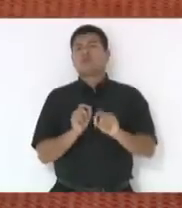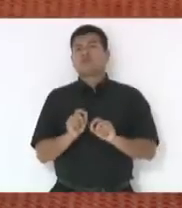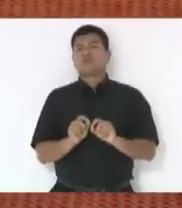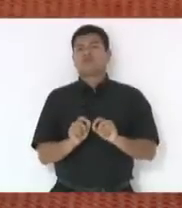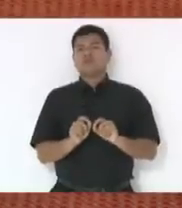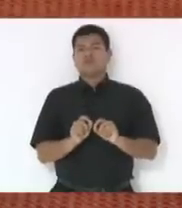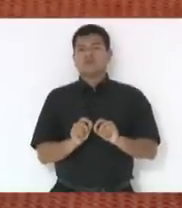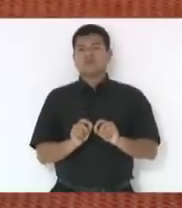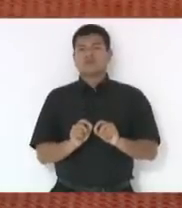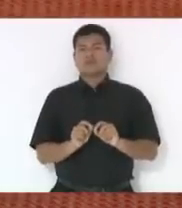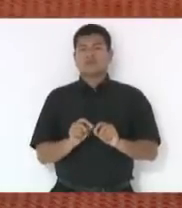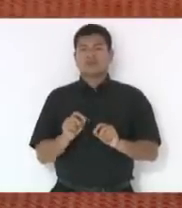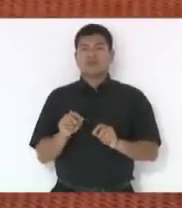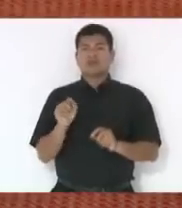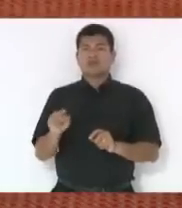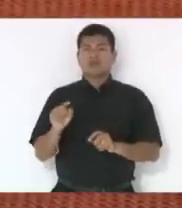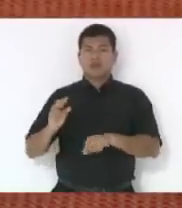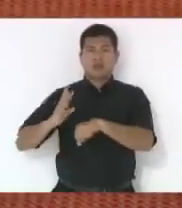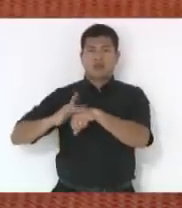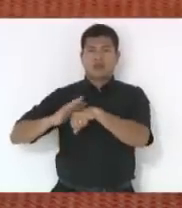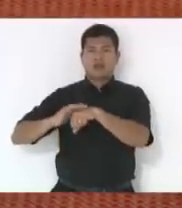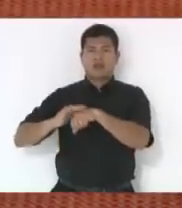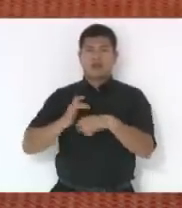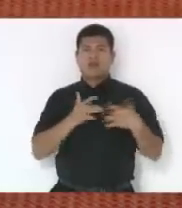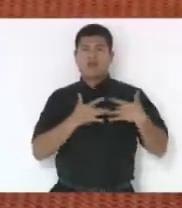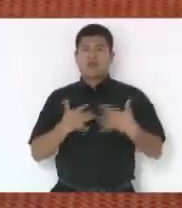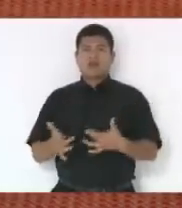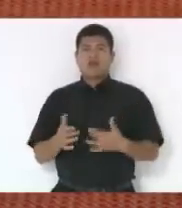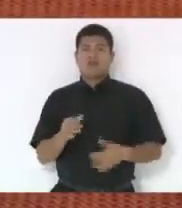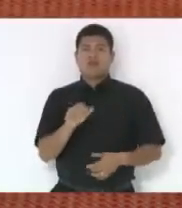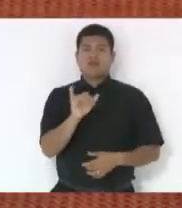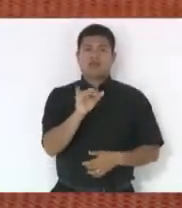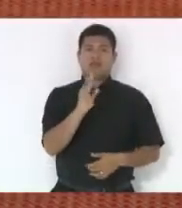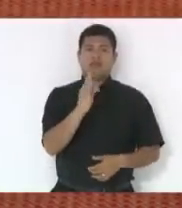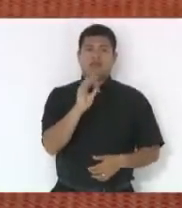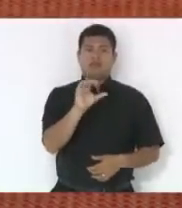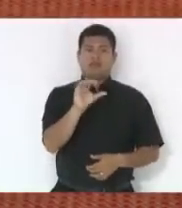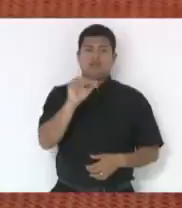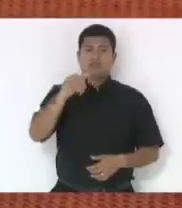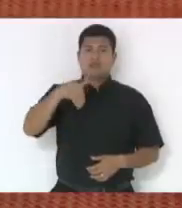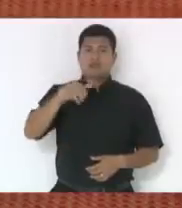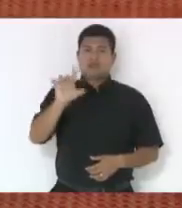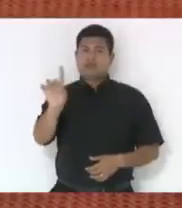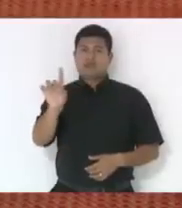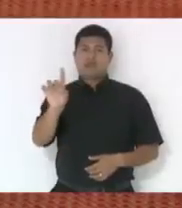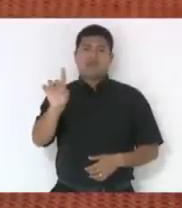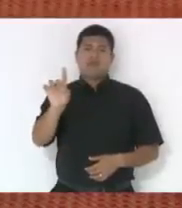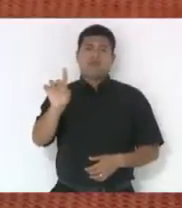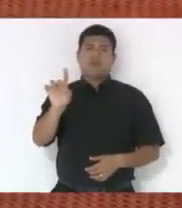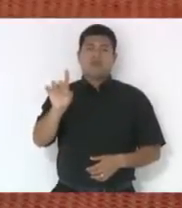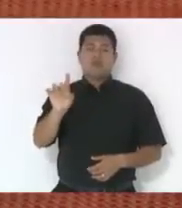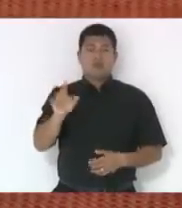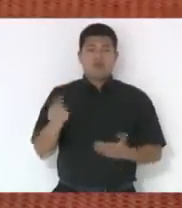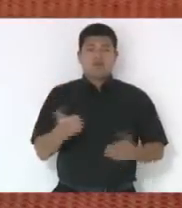causa-mortes de doação, que é o ITC-MD. O Estado tem crédito,